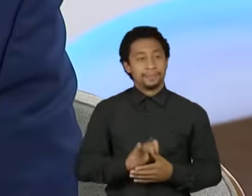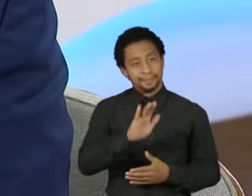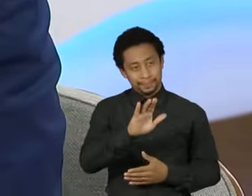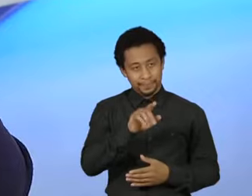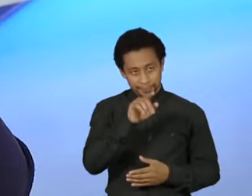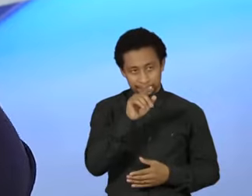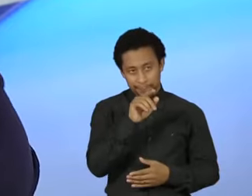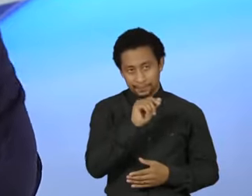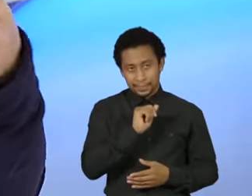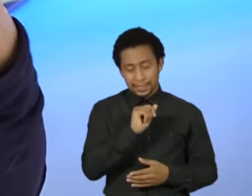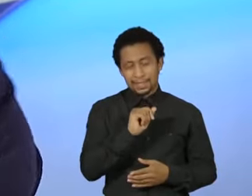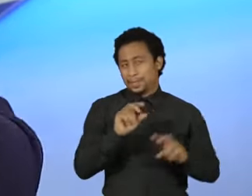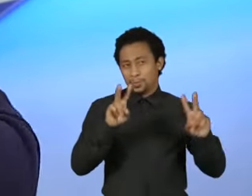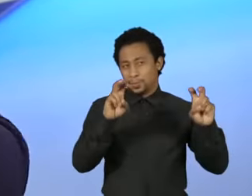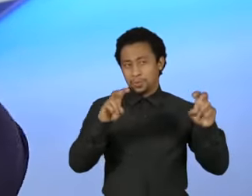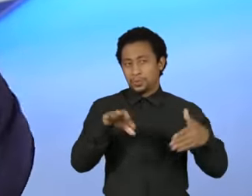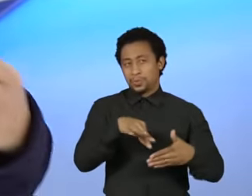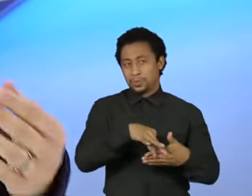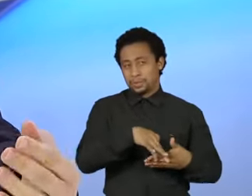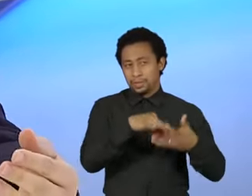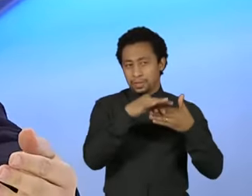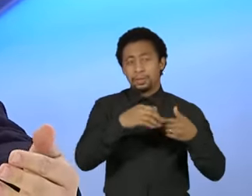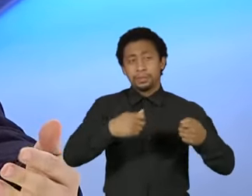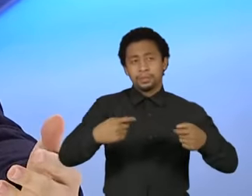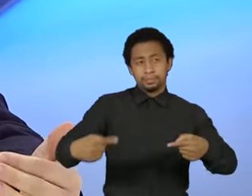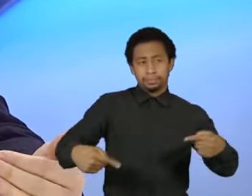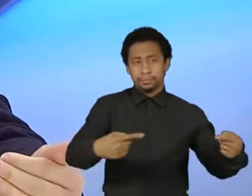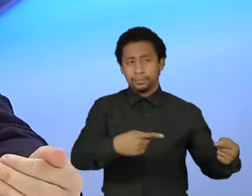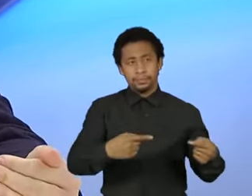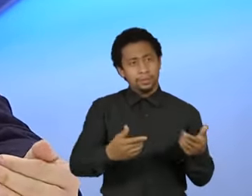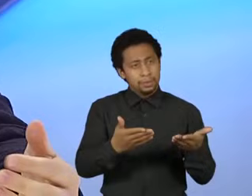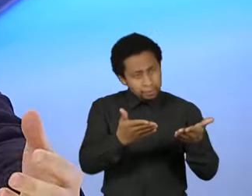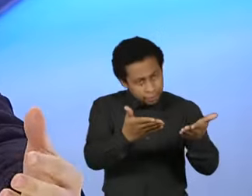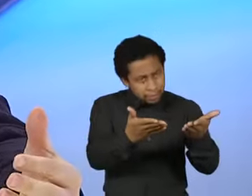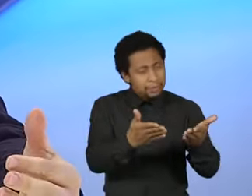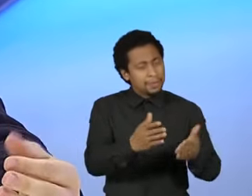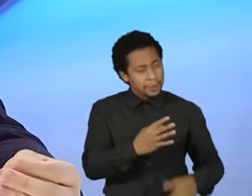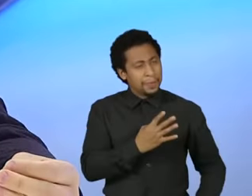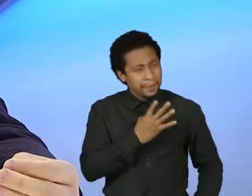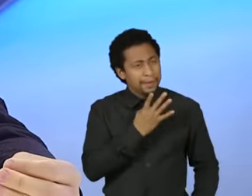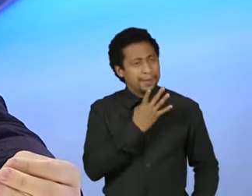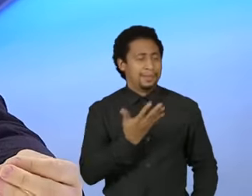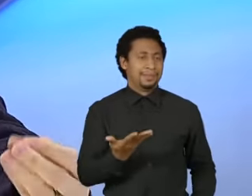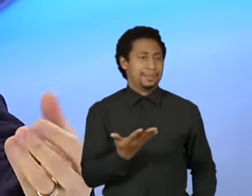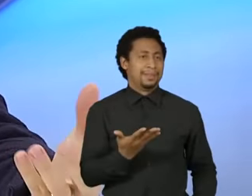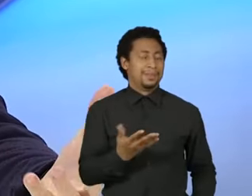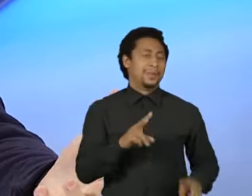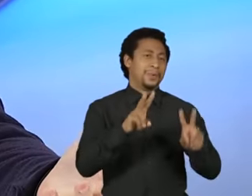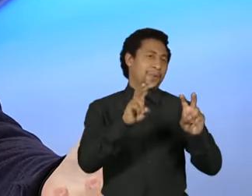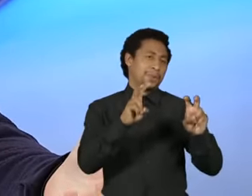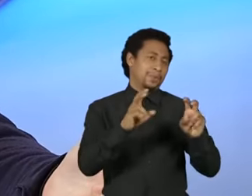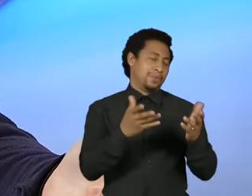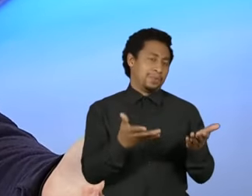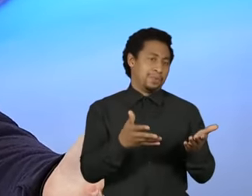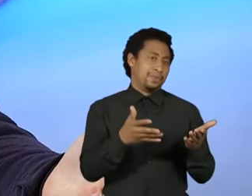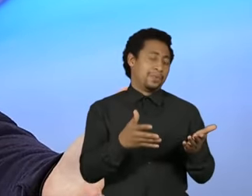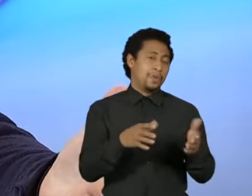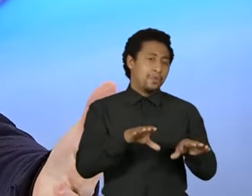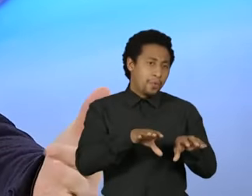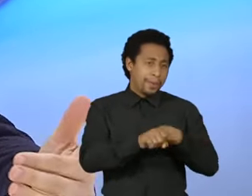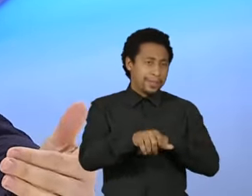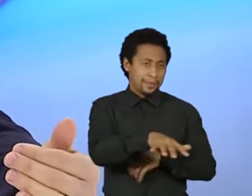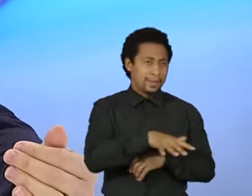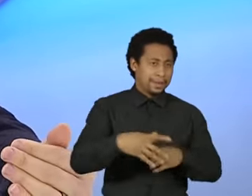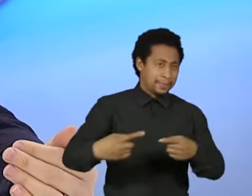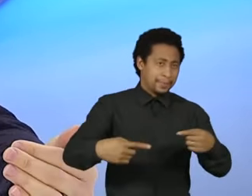sobre a questão da liderança, porque o senhor mesmo reconhece, apesar de todo o engajamento nessa formação, o senhor reconhece esse vácuo que a gente vive